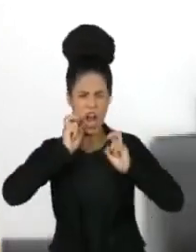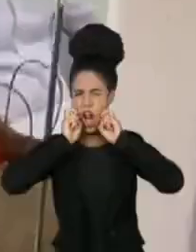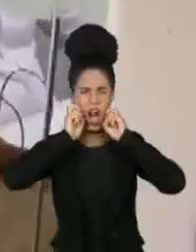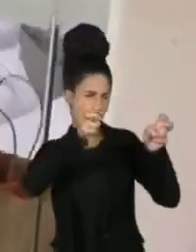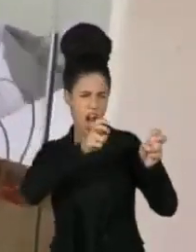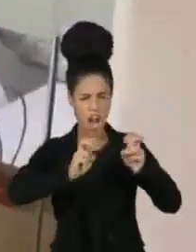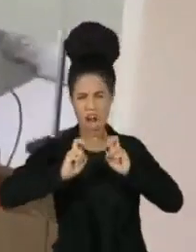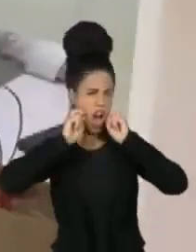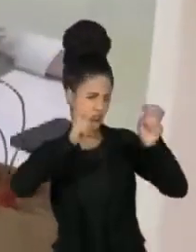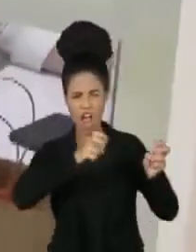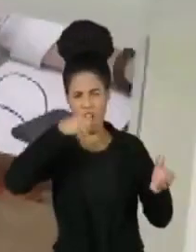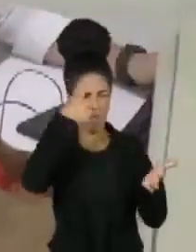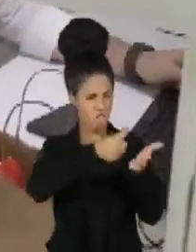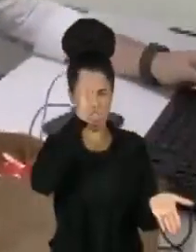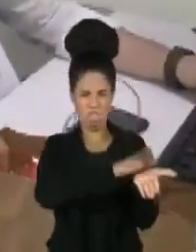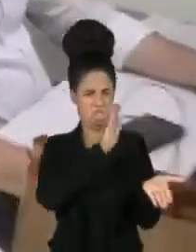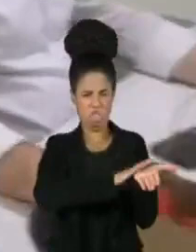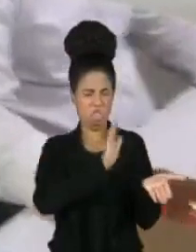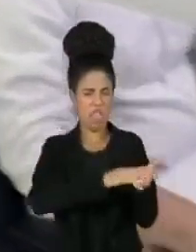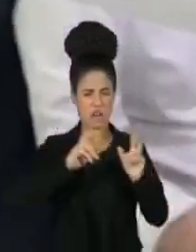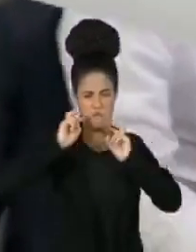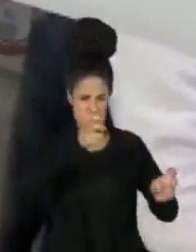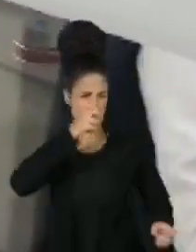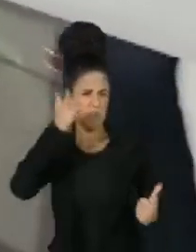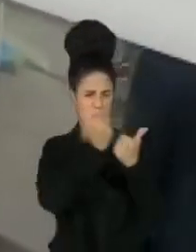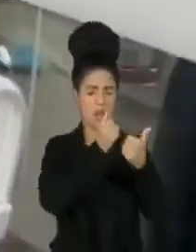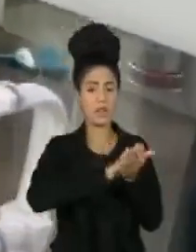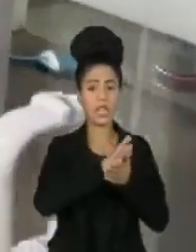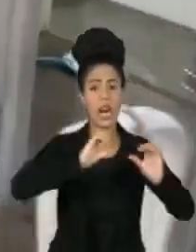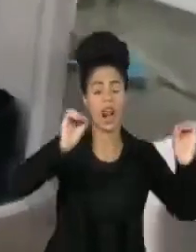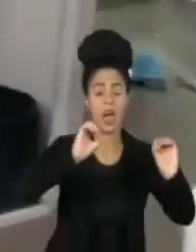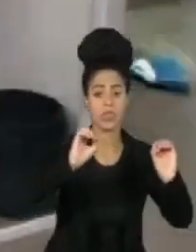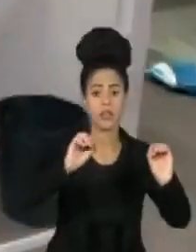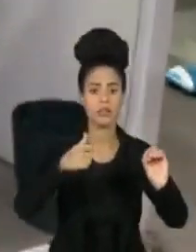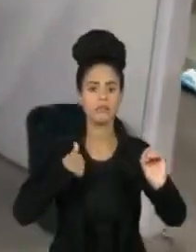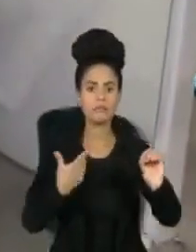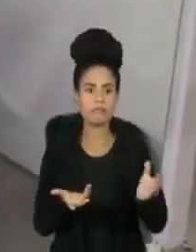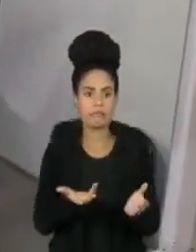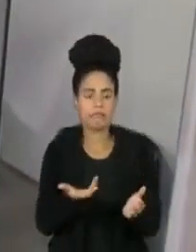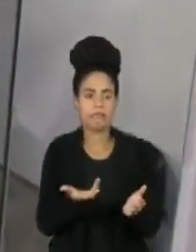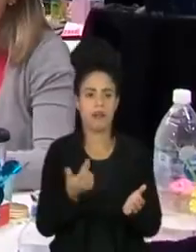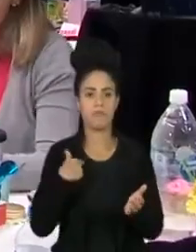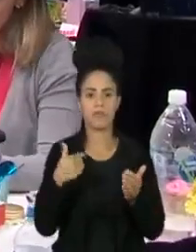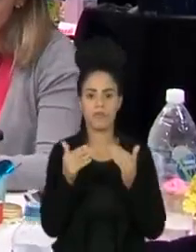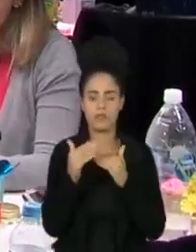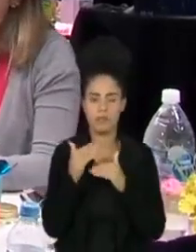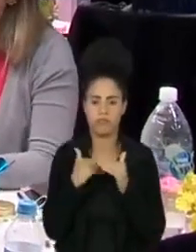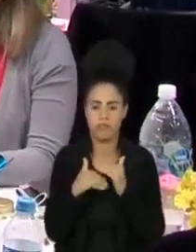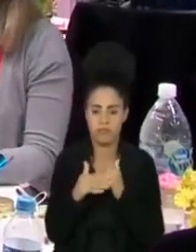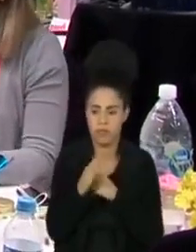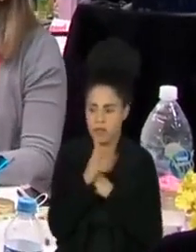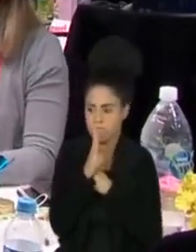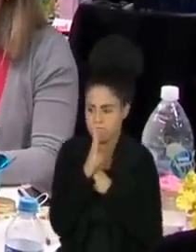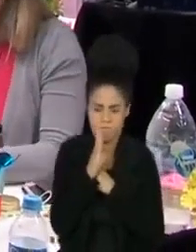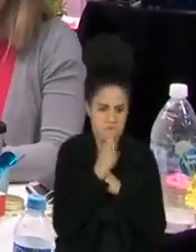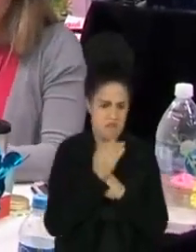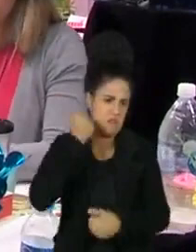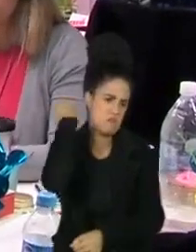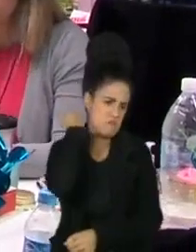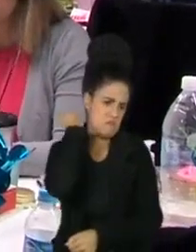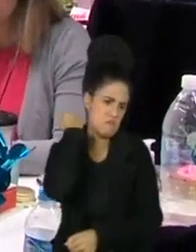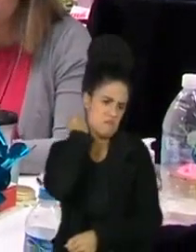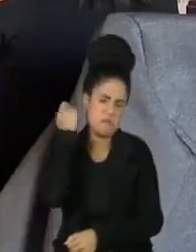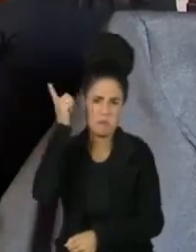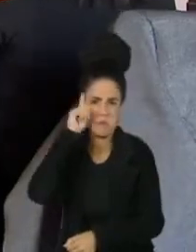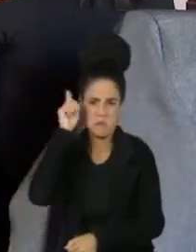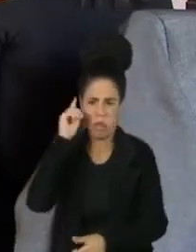aquela pessoa que só cobra, que não é parceiro, que não oferece o processo de facilitador, que é o que é esperado de um líder, ele